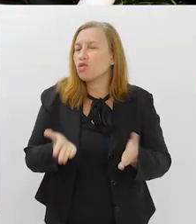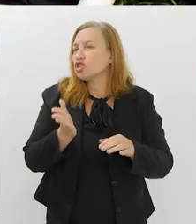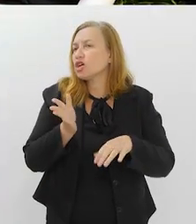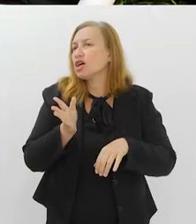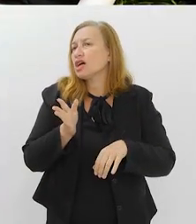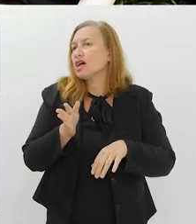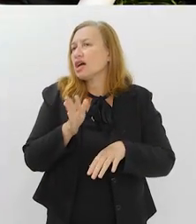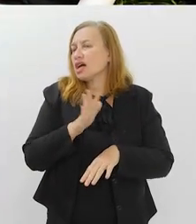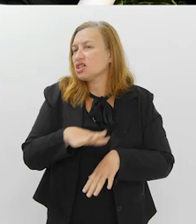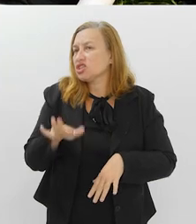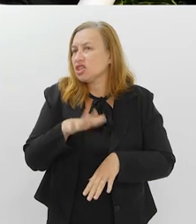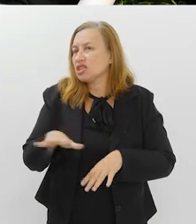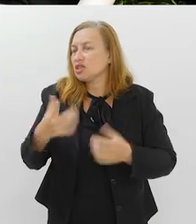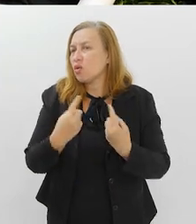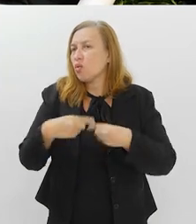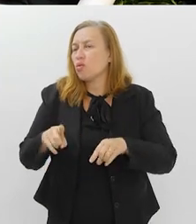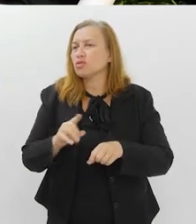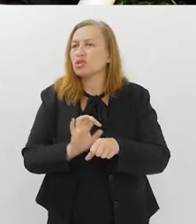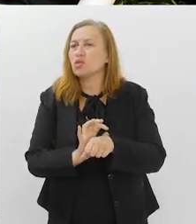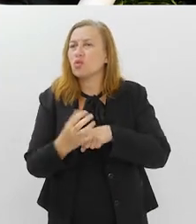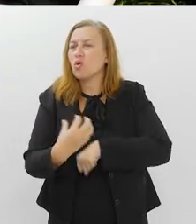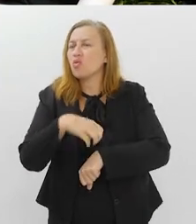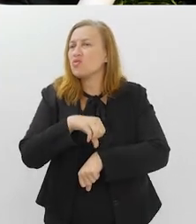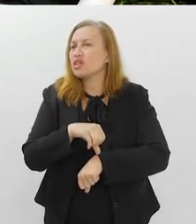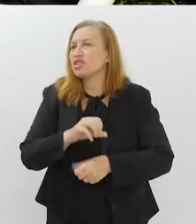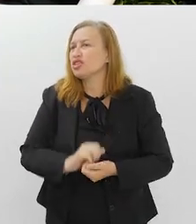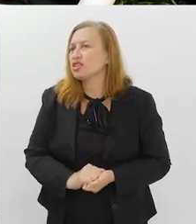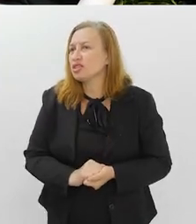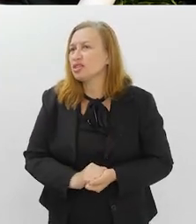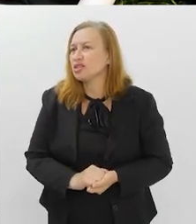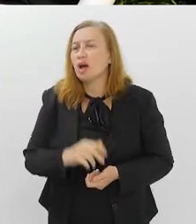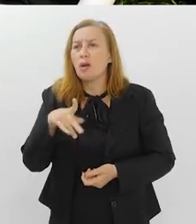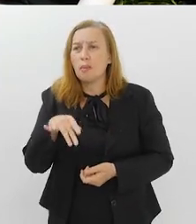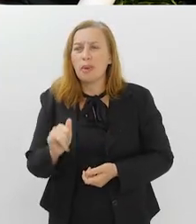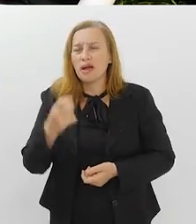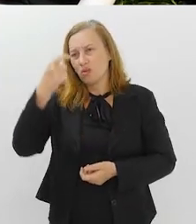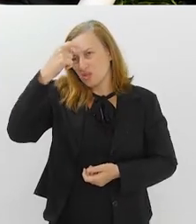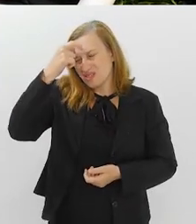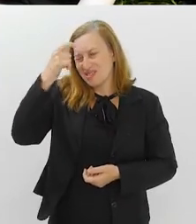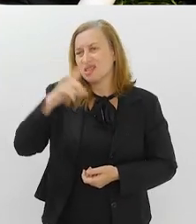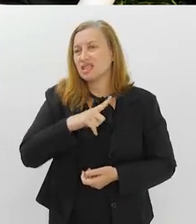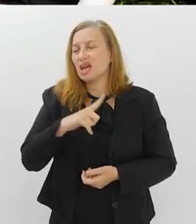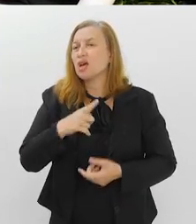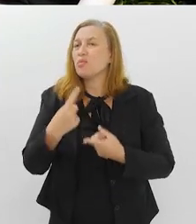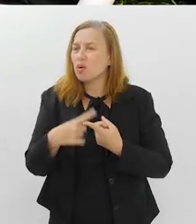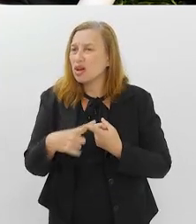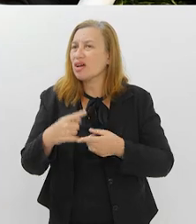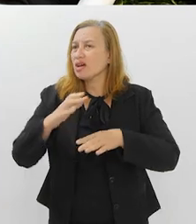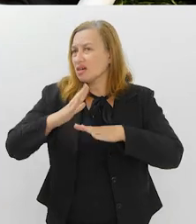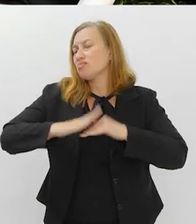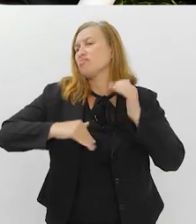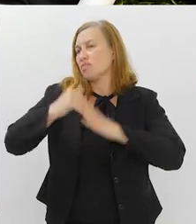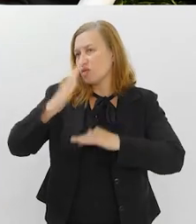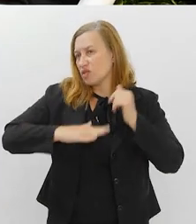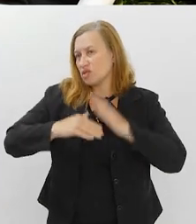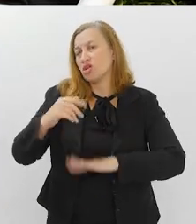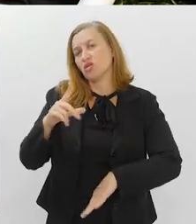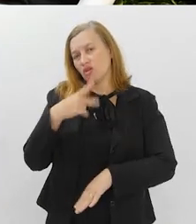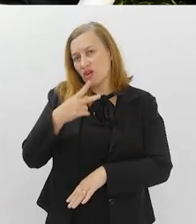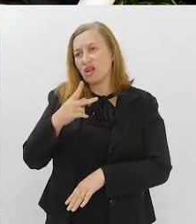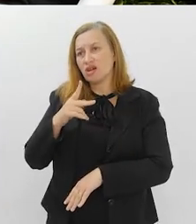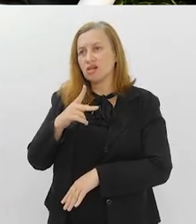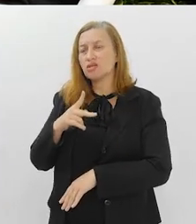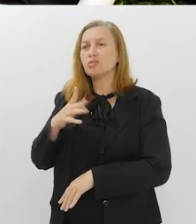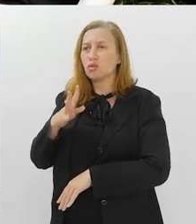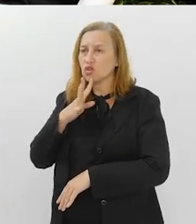hoje contra a COVID? Para que os pais também tenham essa consciência, porque existem profissionais, e isso eu estou te falando em